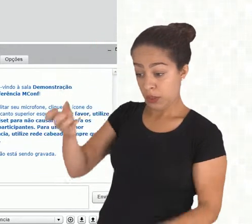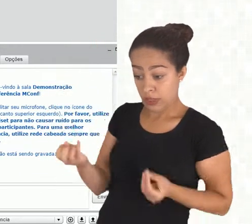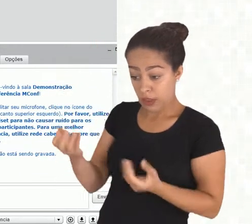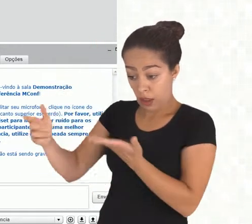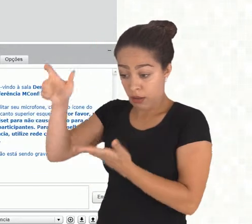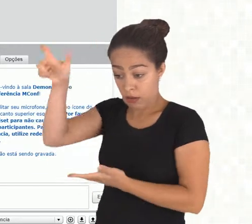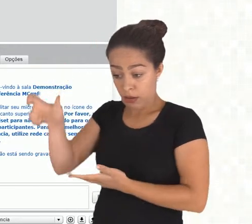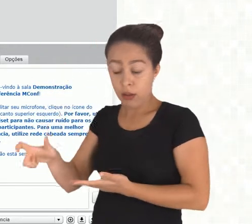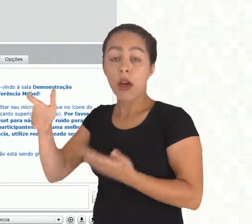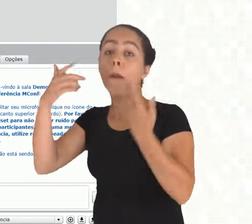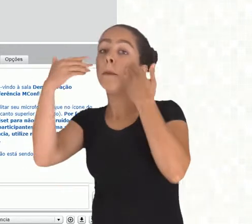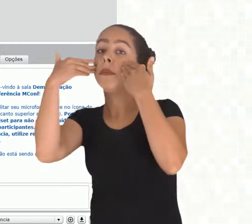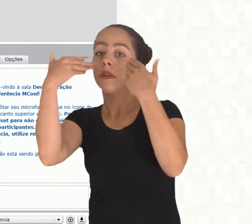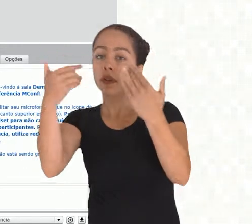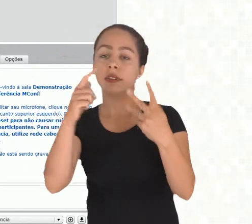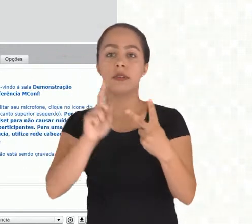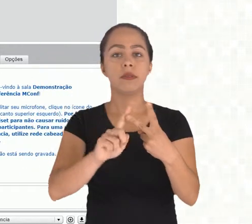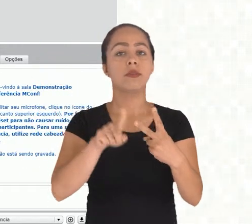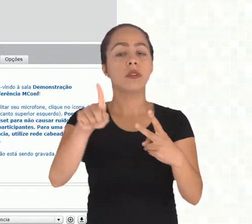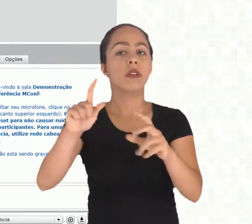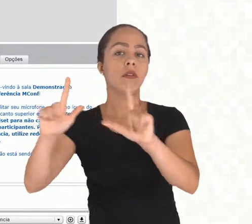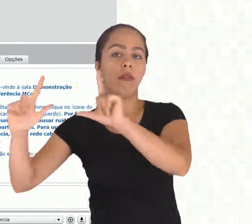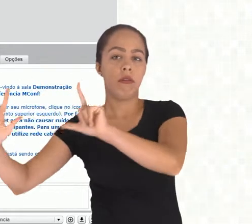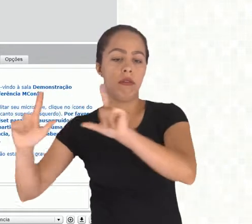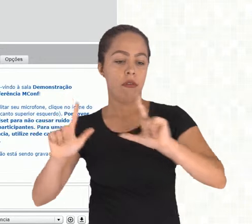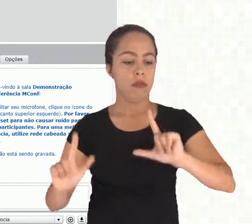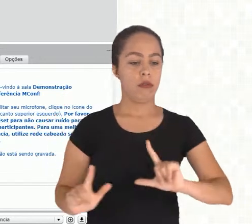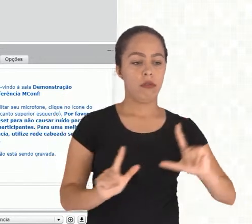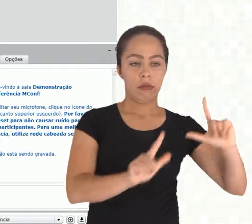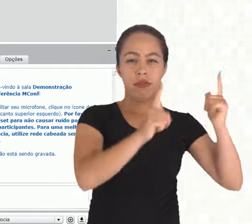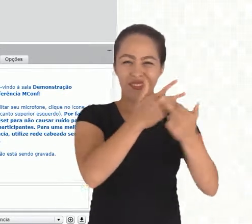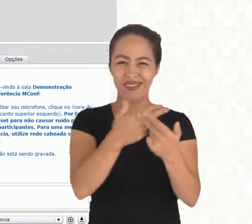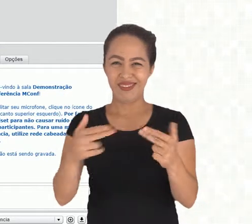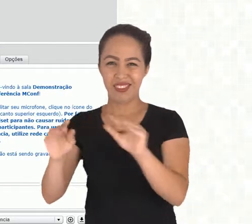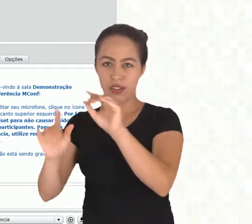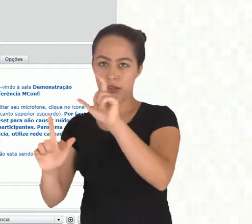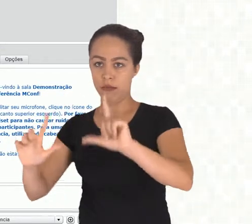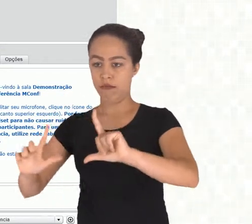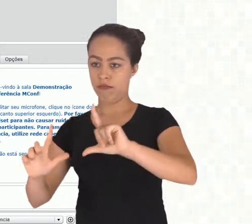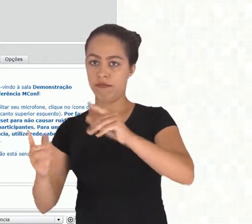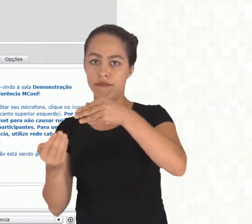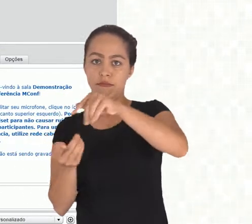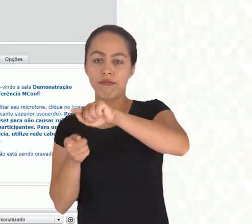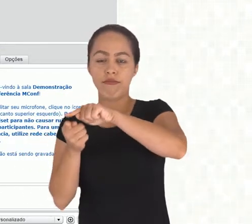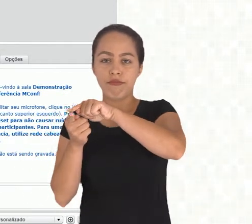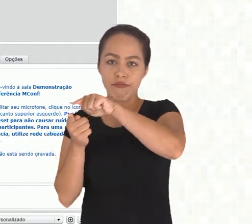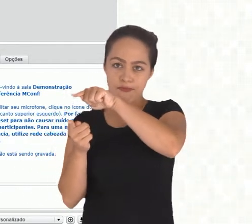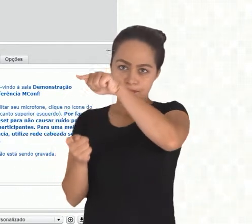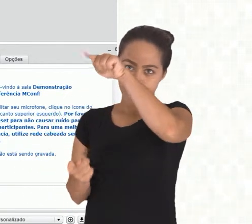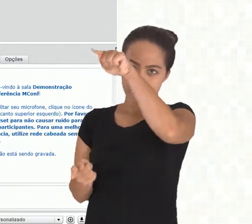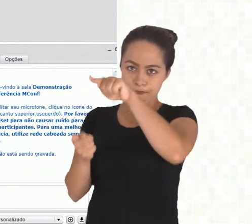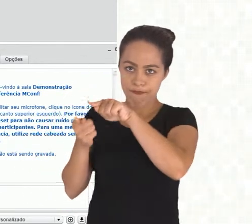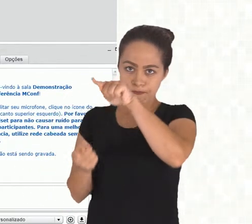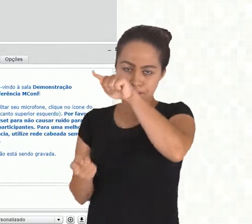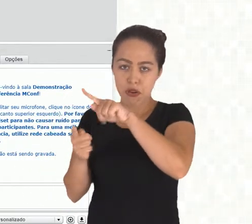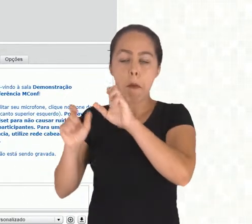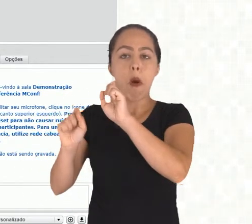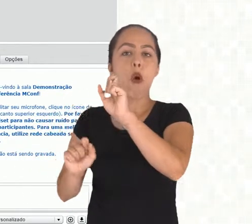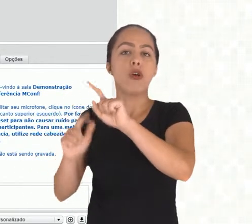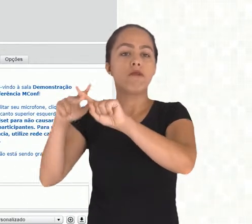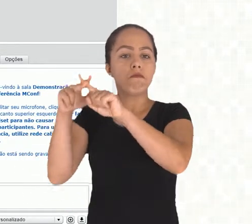organizar o layout da sala, que você pode mexer no layout, tá vendo aqui ó, a gente pode mexer nas